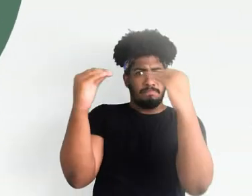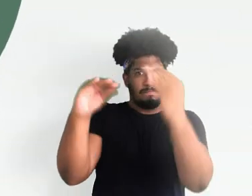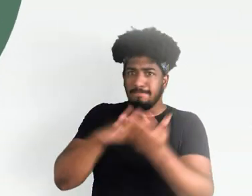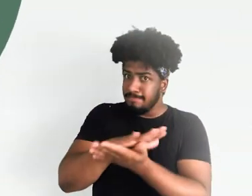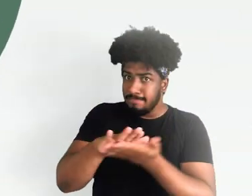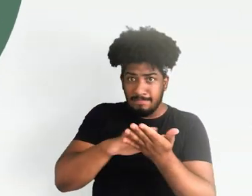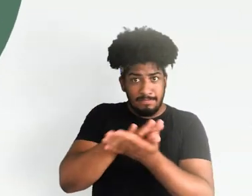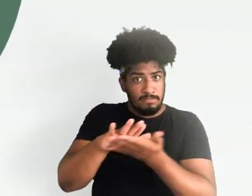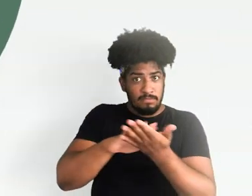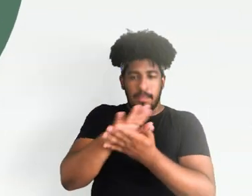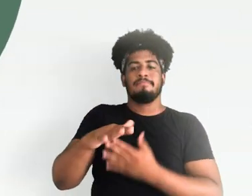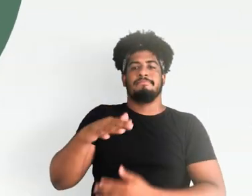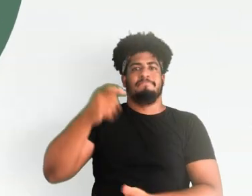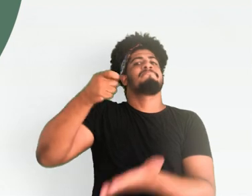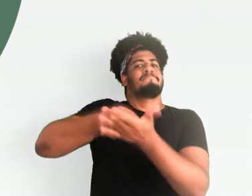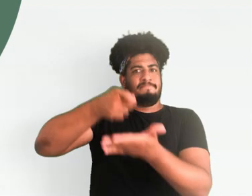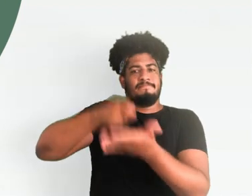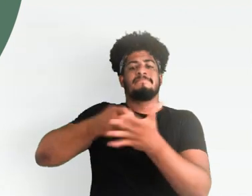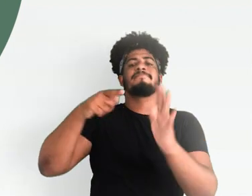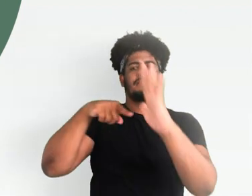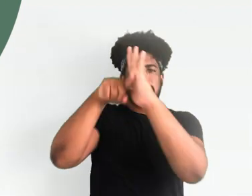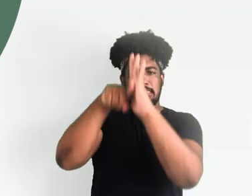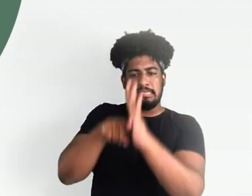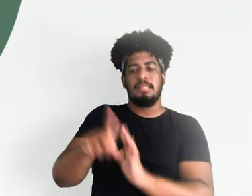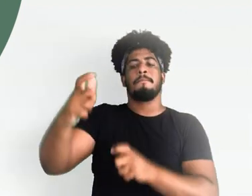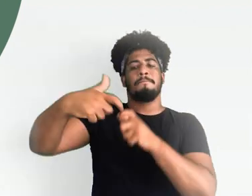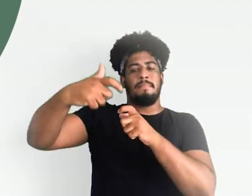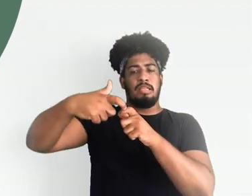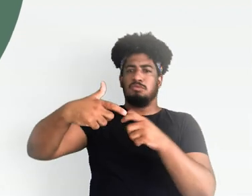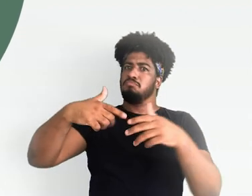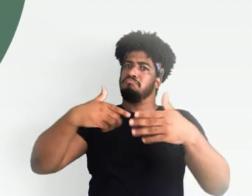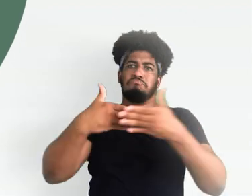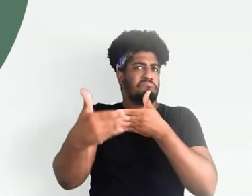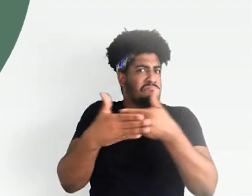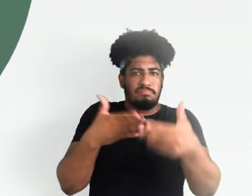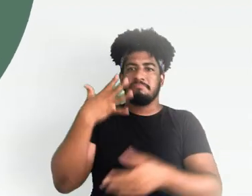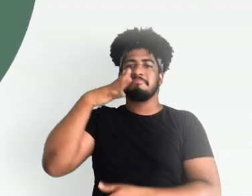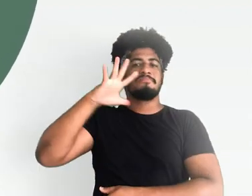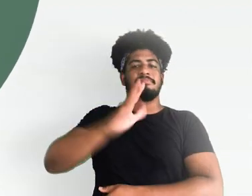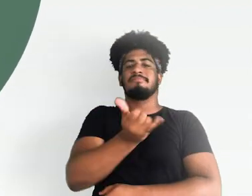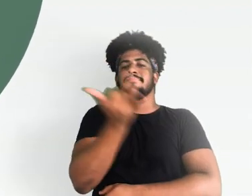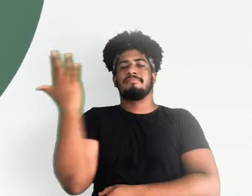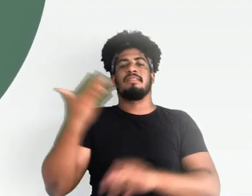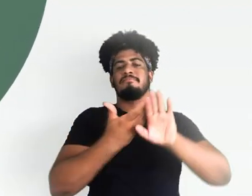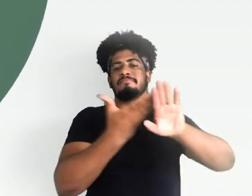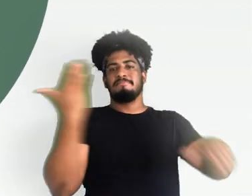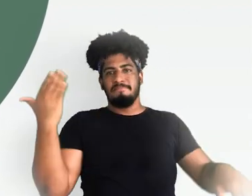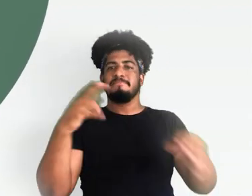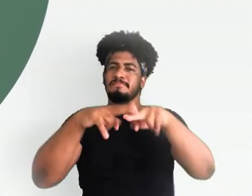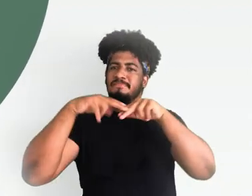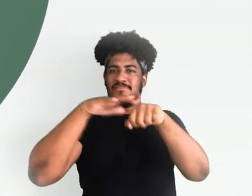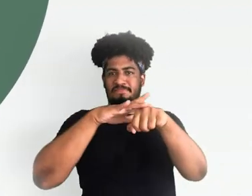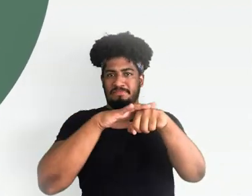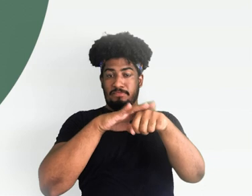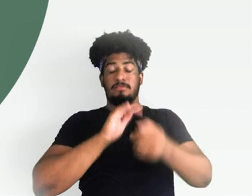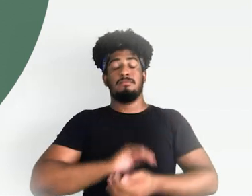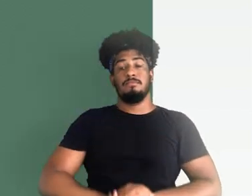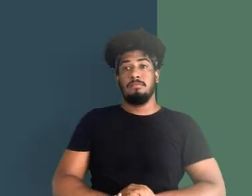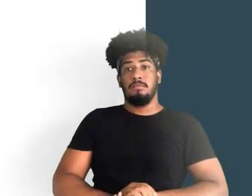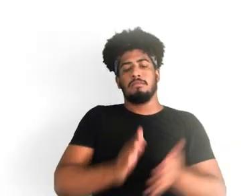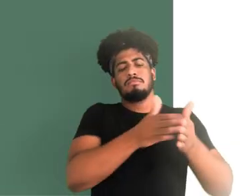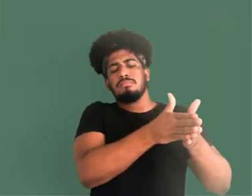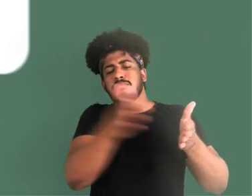SID não for informado, a perícia torna-se obrigatória independentemente da quantidade de dias de afastamento.